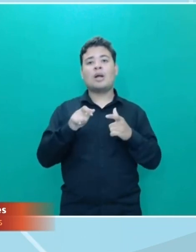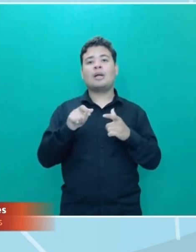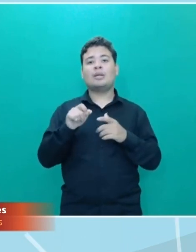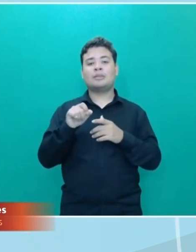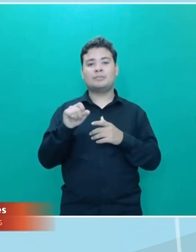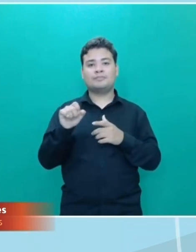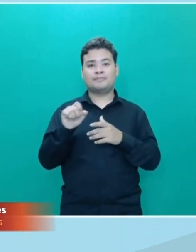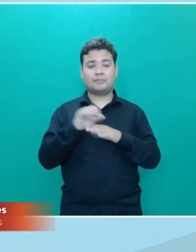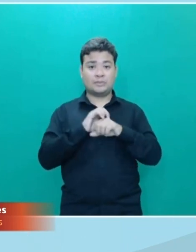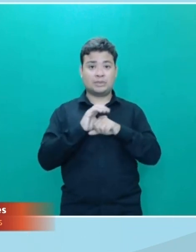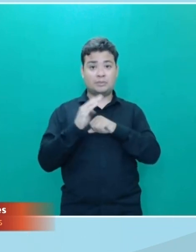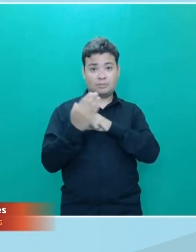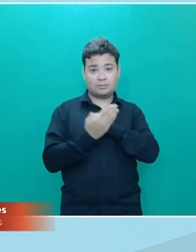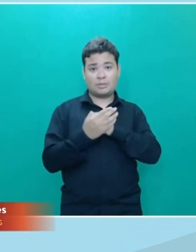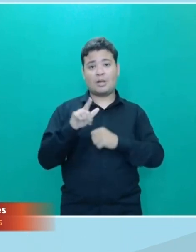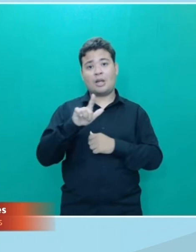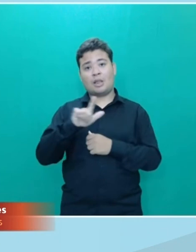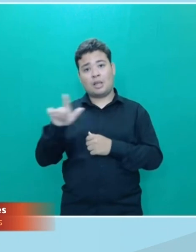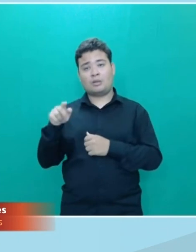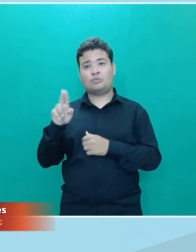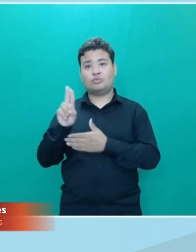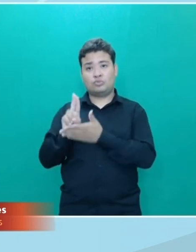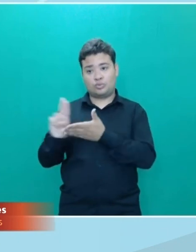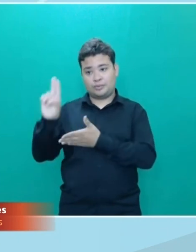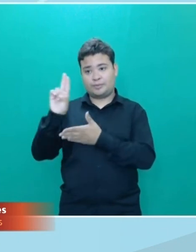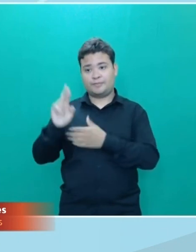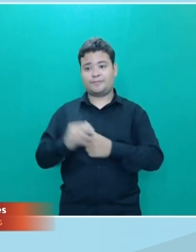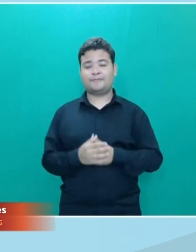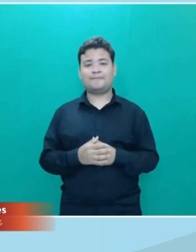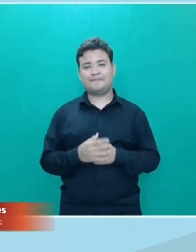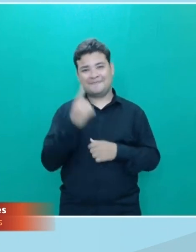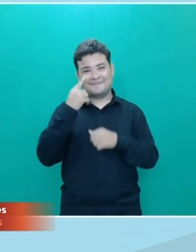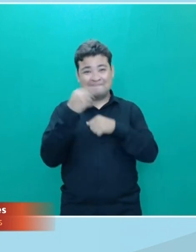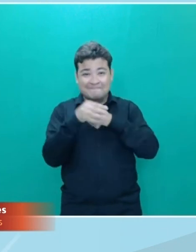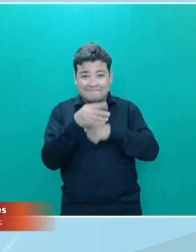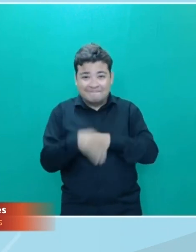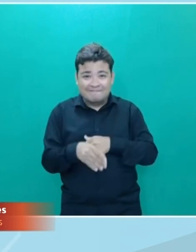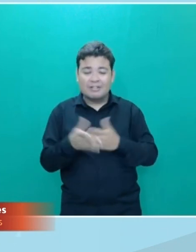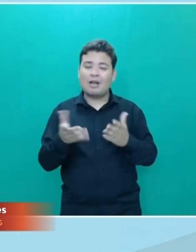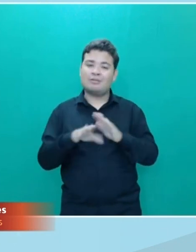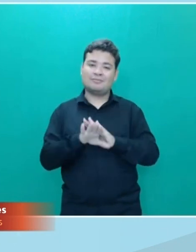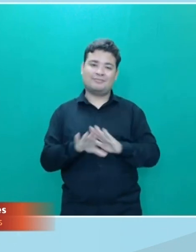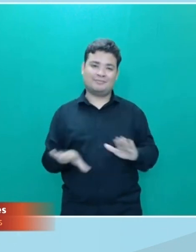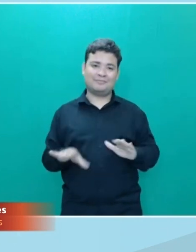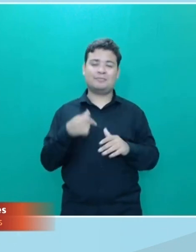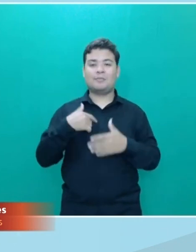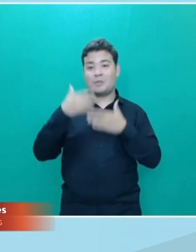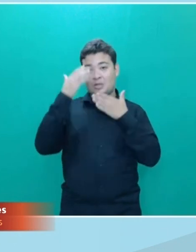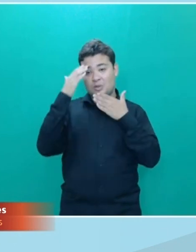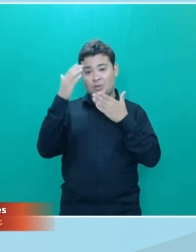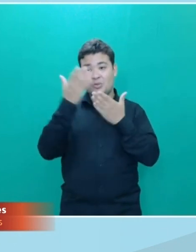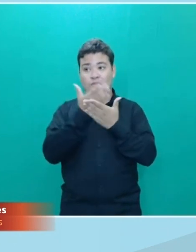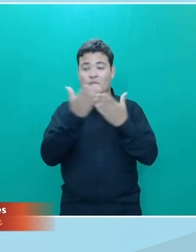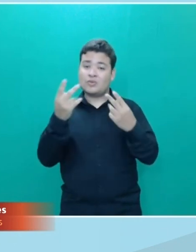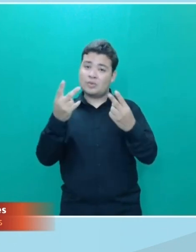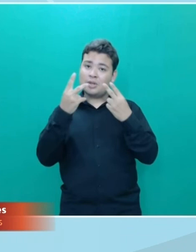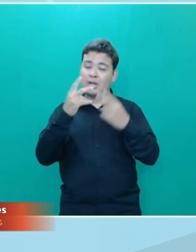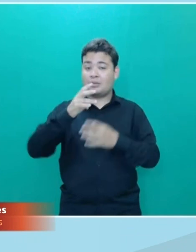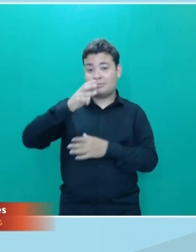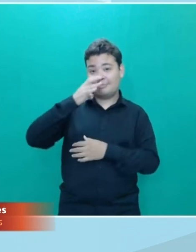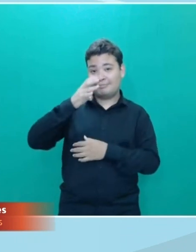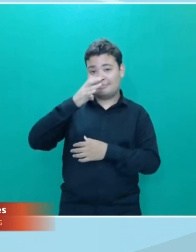Universitária. Com essas dicas eu me despeço de você agradeço a sua companhia a